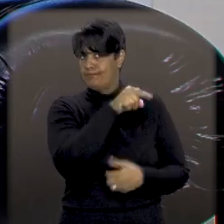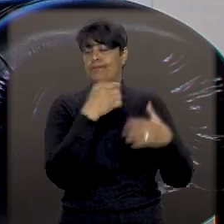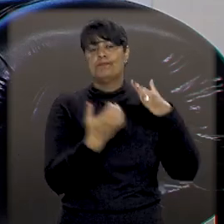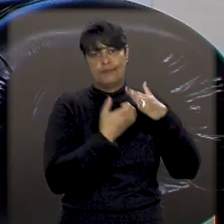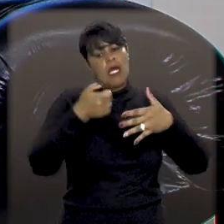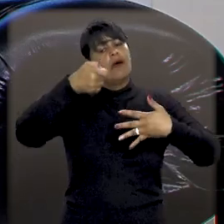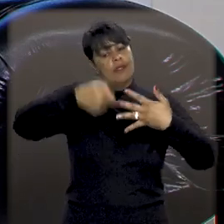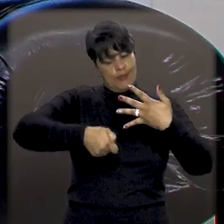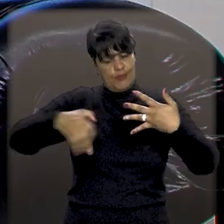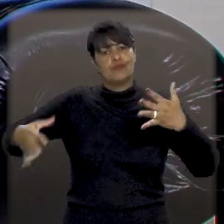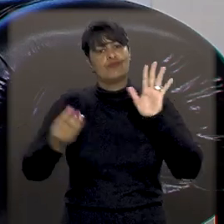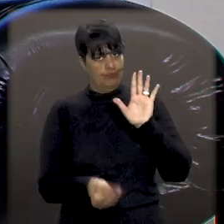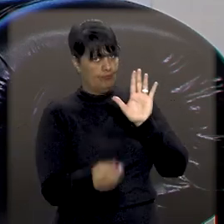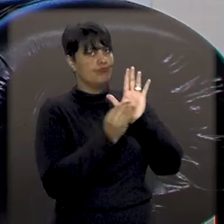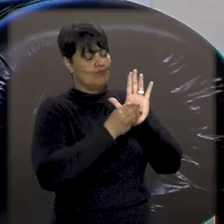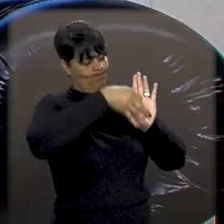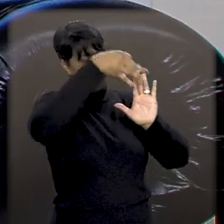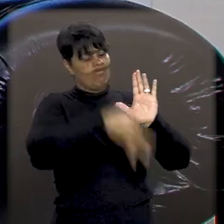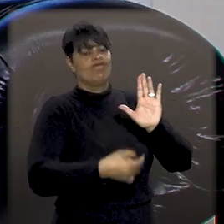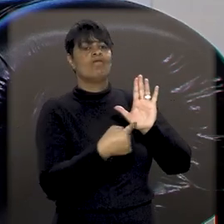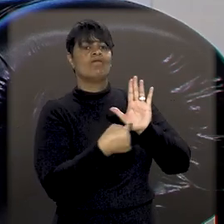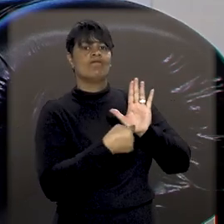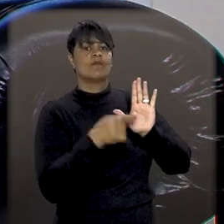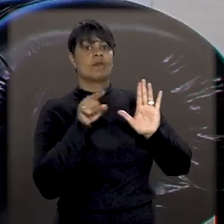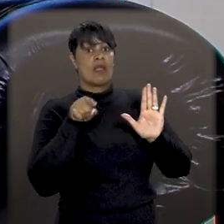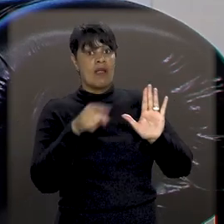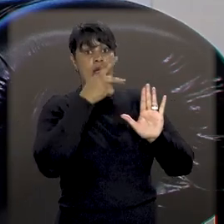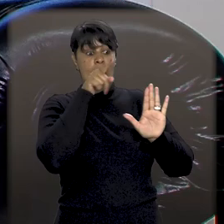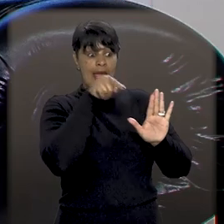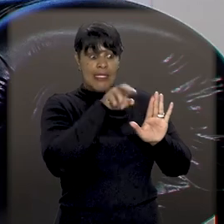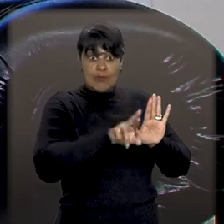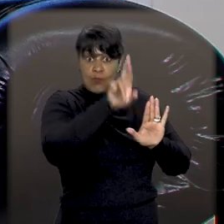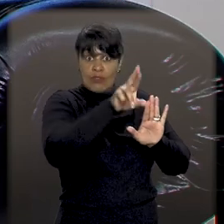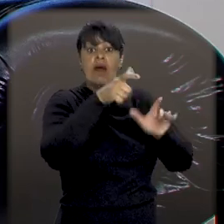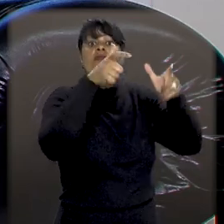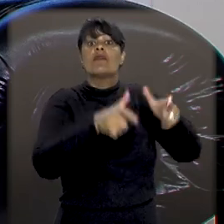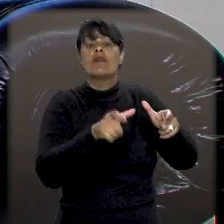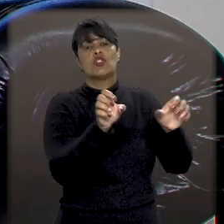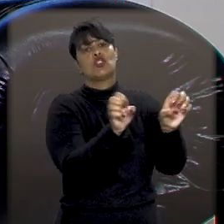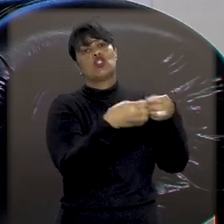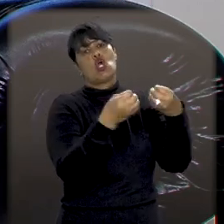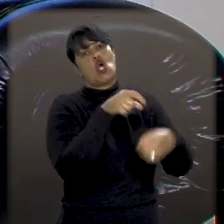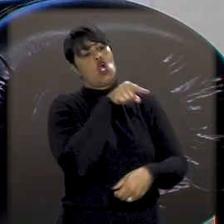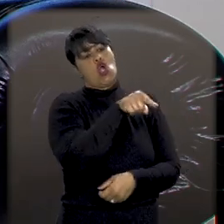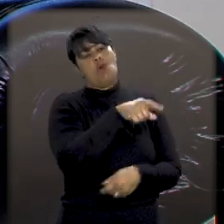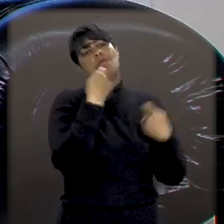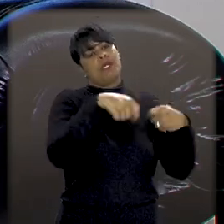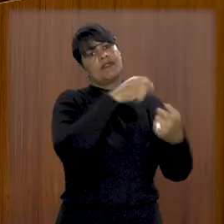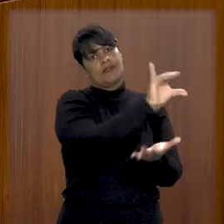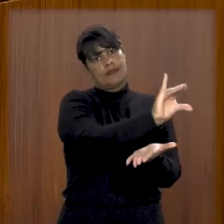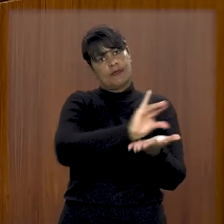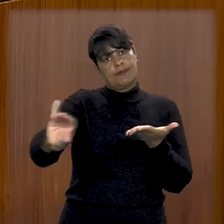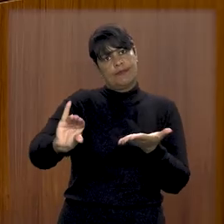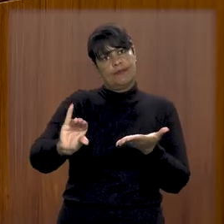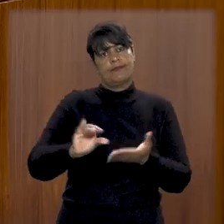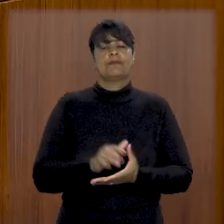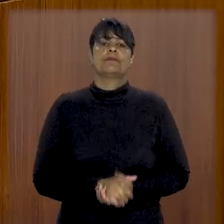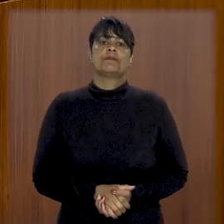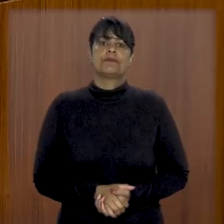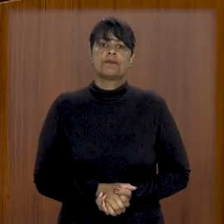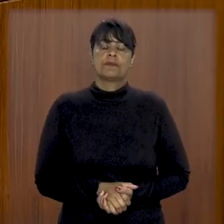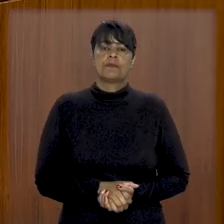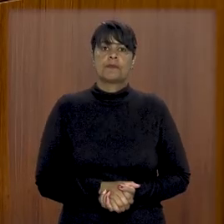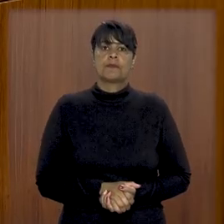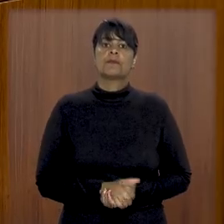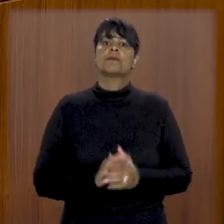STJ é pacífica no sentido que o fornecedor, o shopping, ele é responsável pela reparação do dano ao consumidor. Em um caso julgado